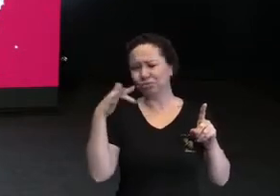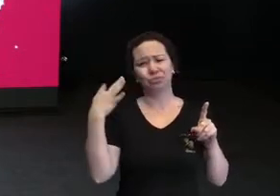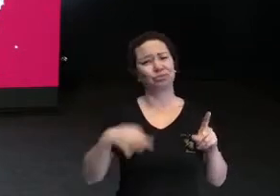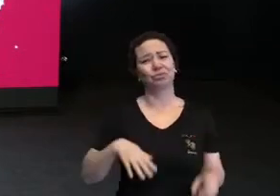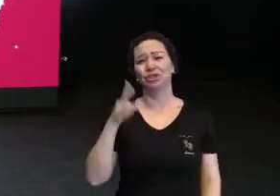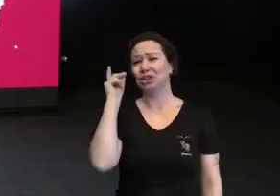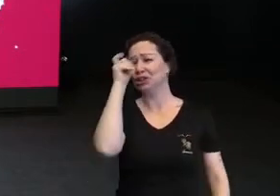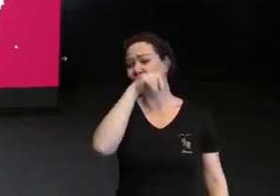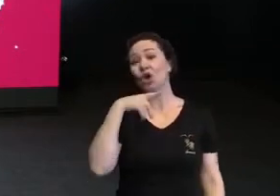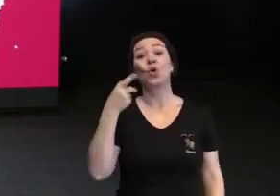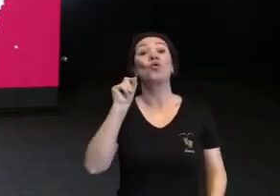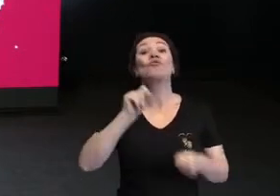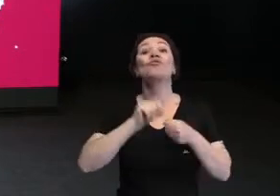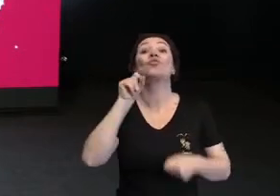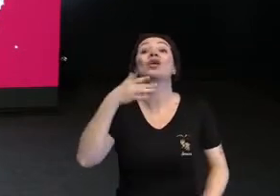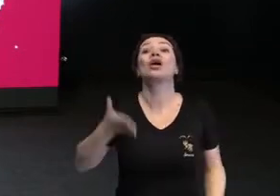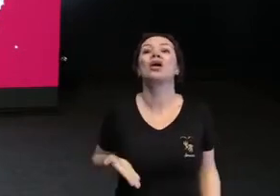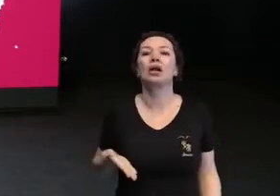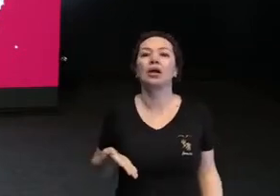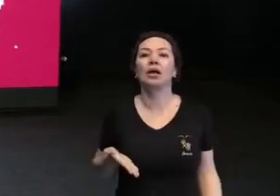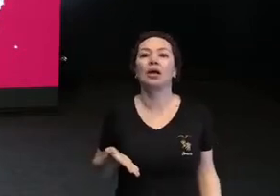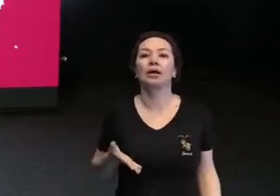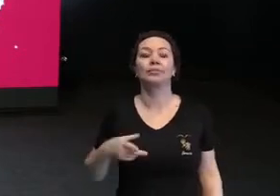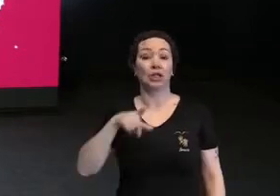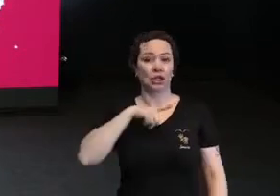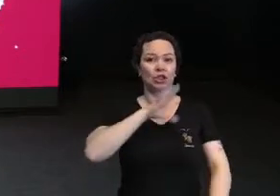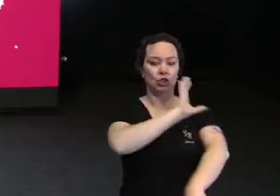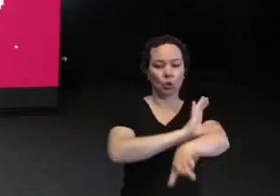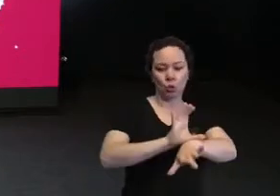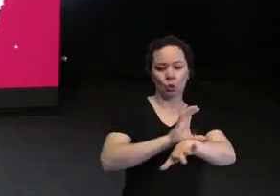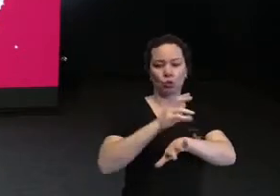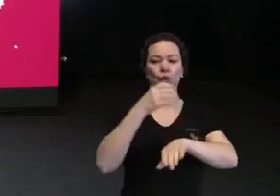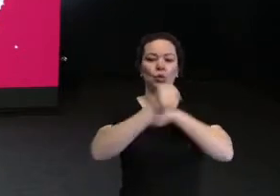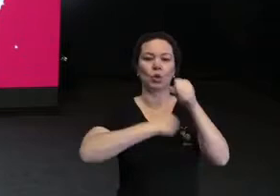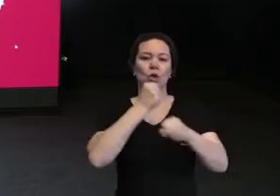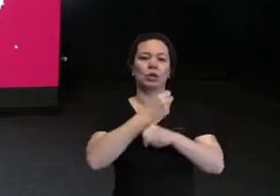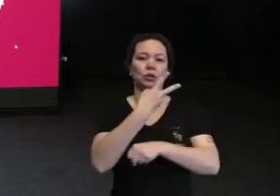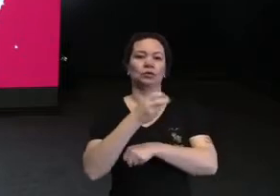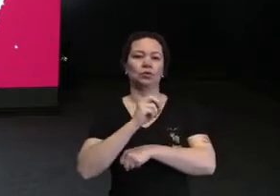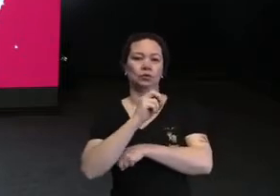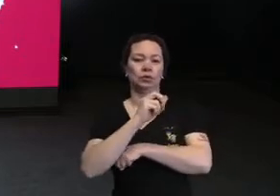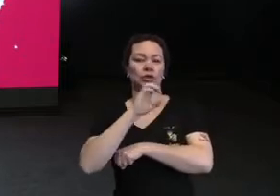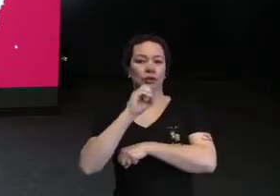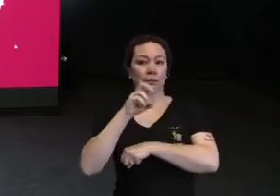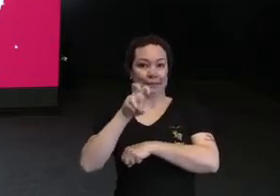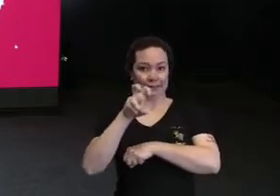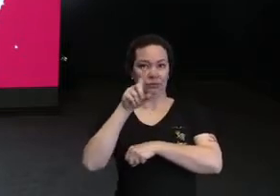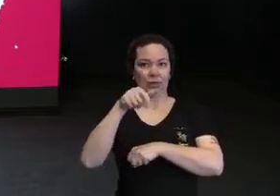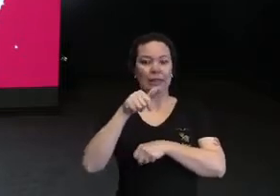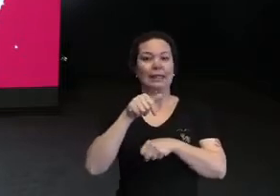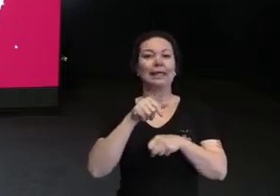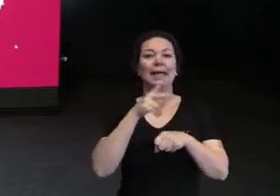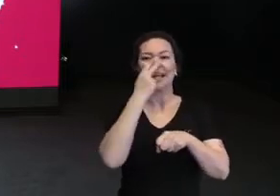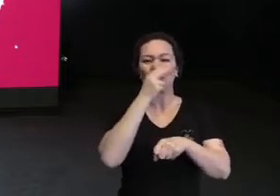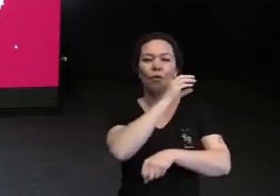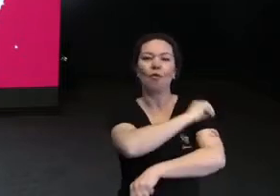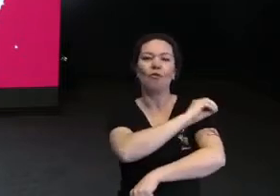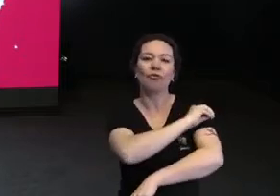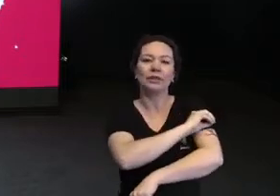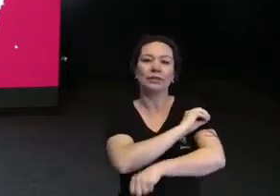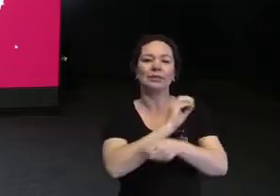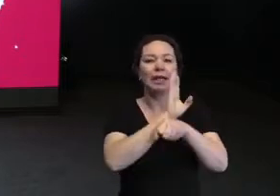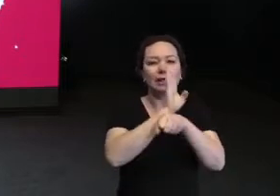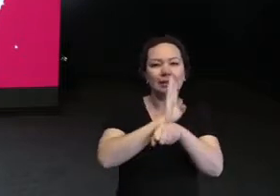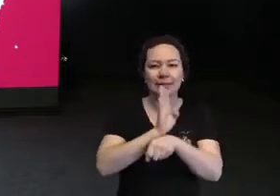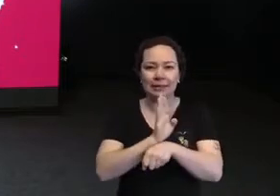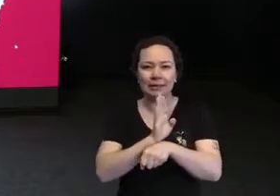Eu falei, cara, o que eu vou fazer agora? Tinha um curso, gente, em 2005, que era uma oficina de cinema, que era gratuita, no Centro